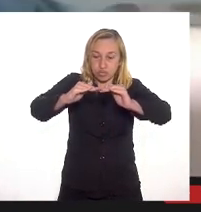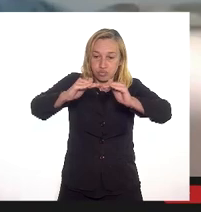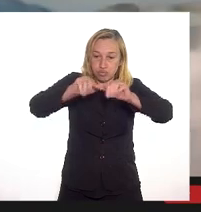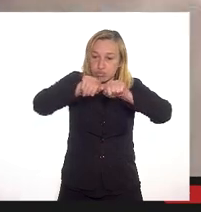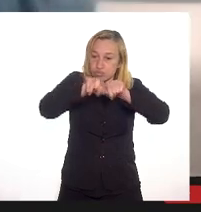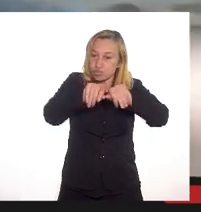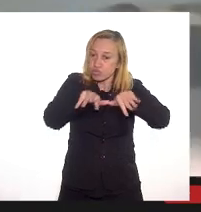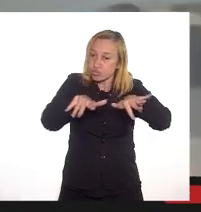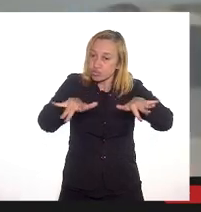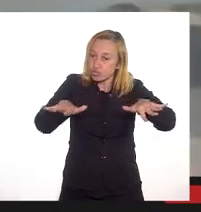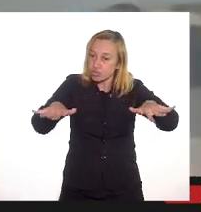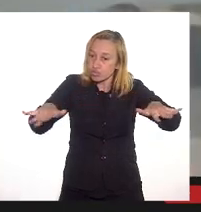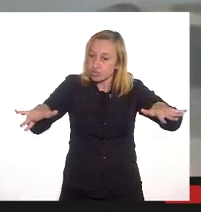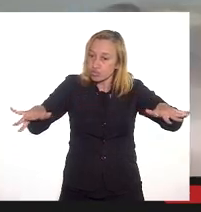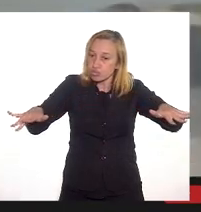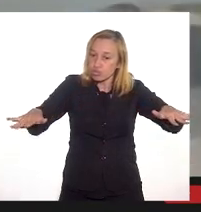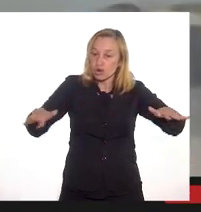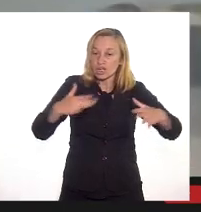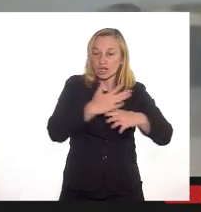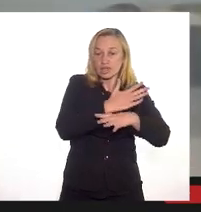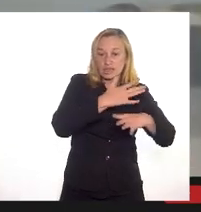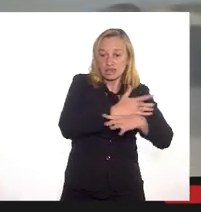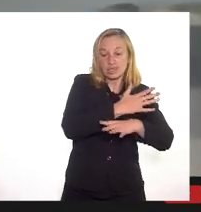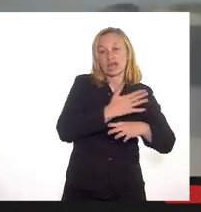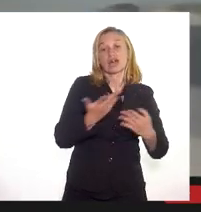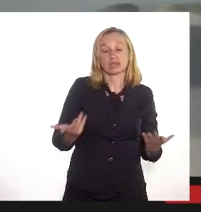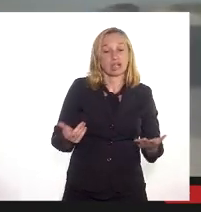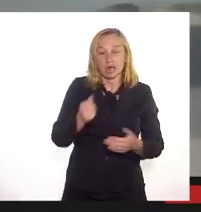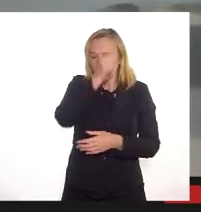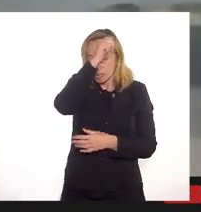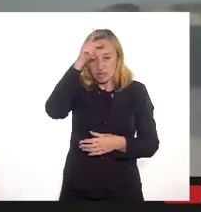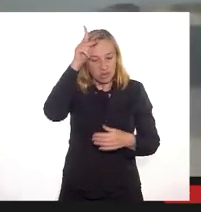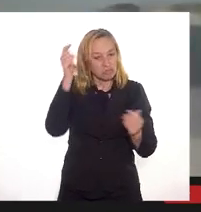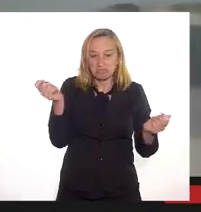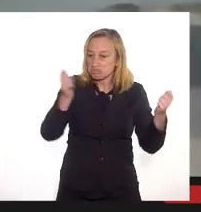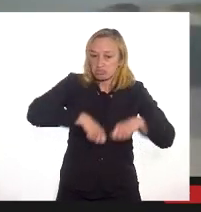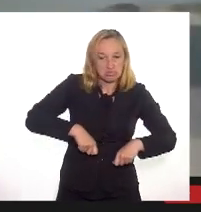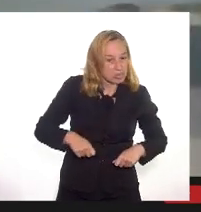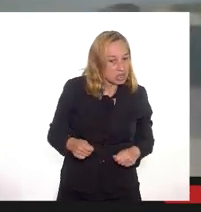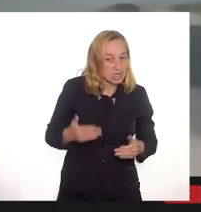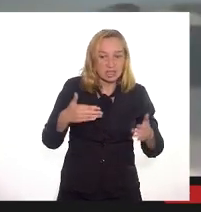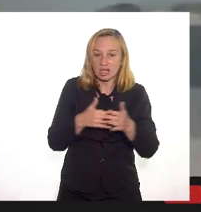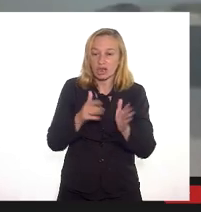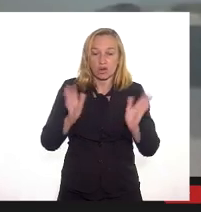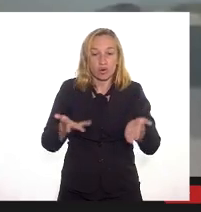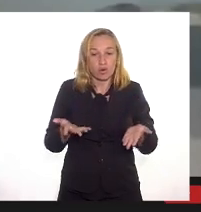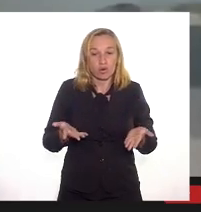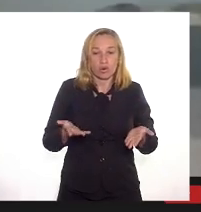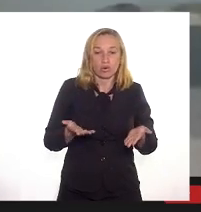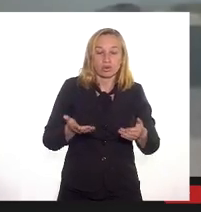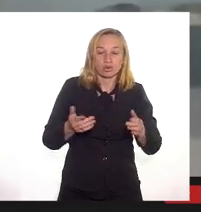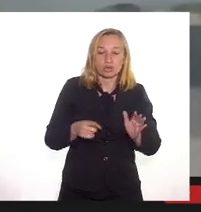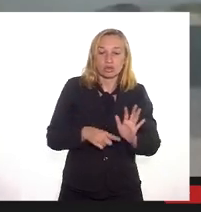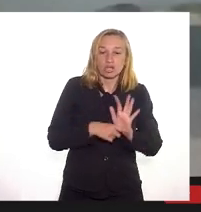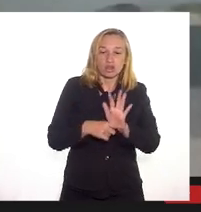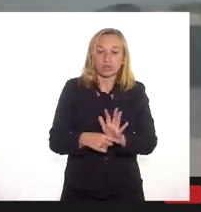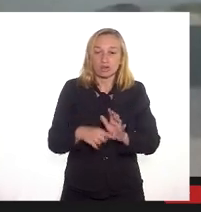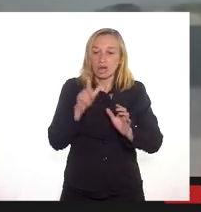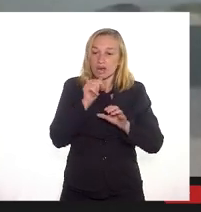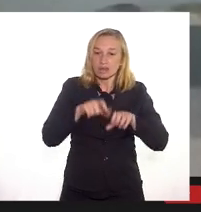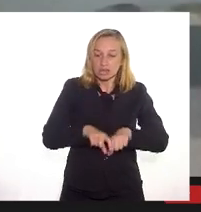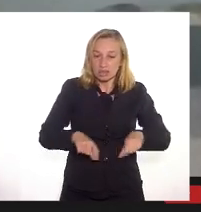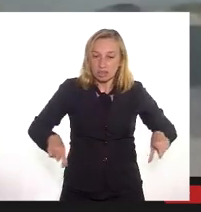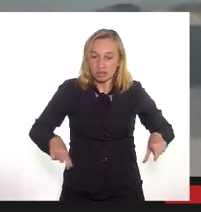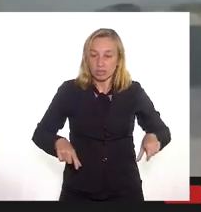transborda junto contaminando a população a prefeitura não tem capacidade até hoje de viabilizar o saneamento em duque de Caxias